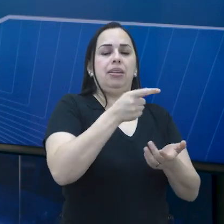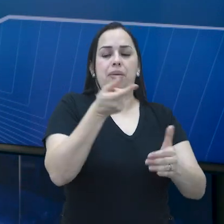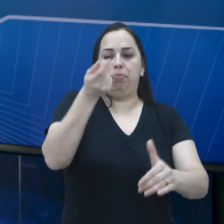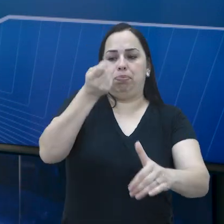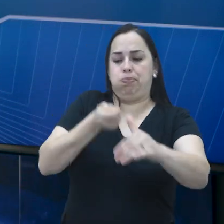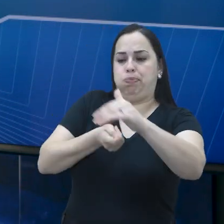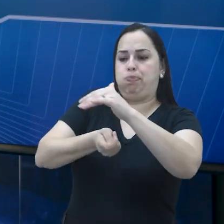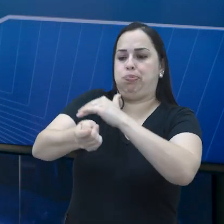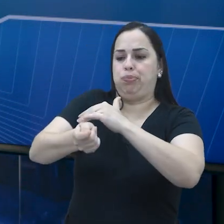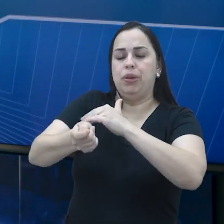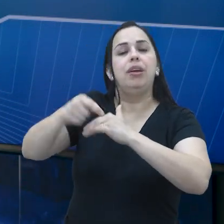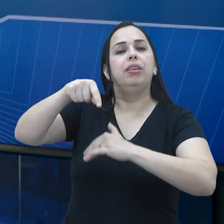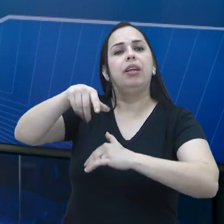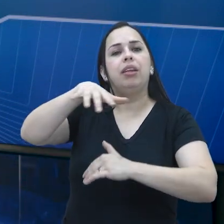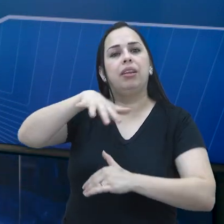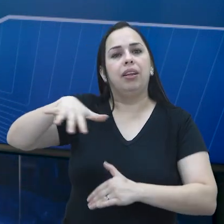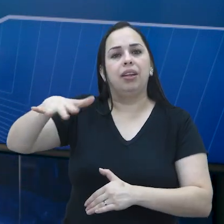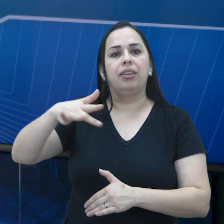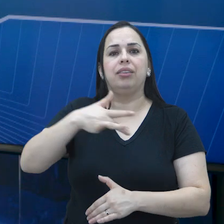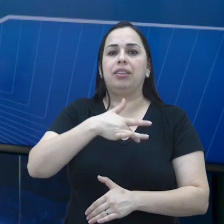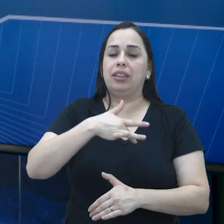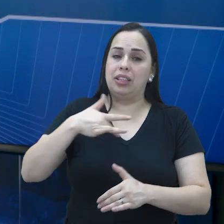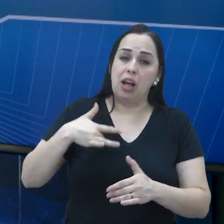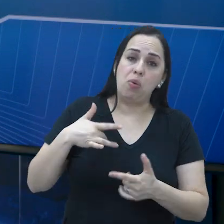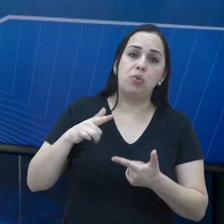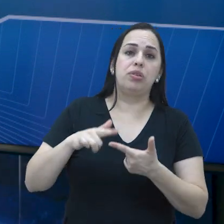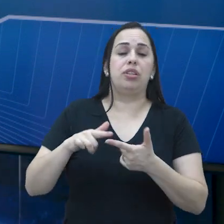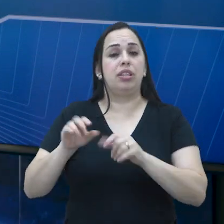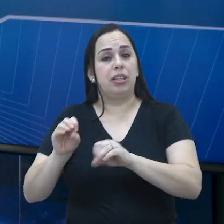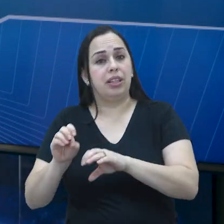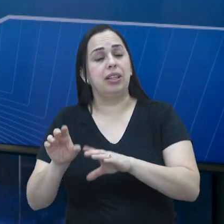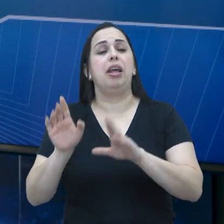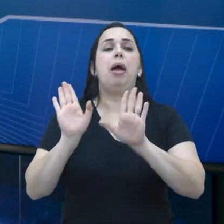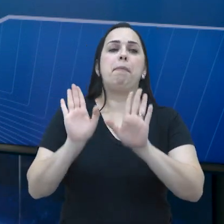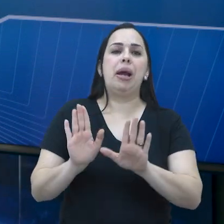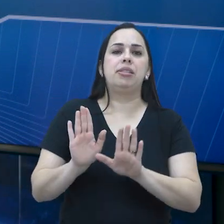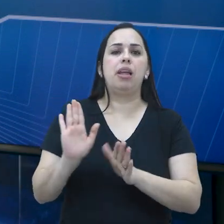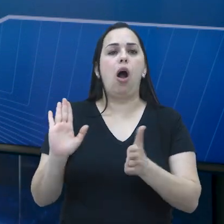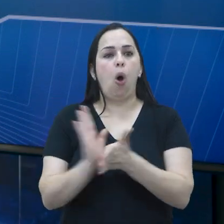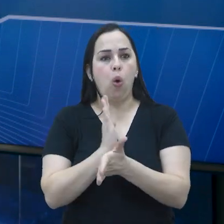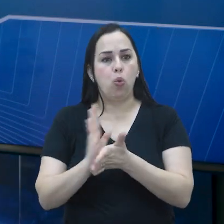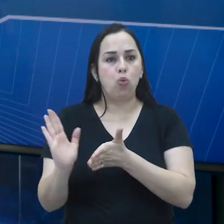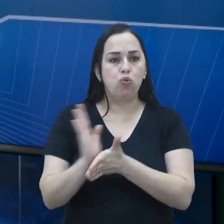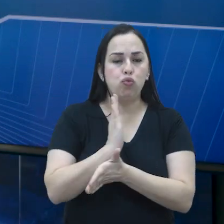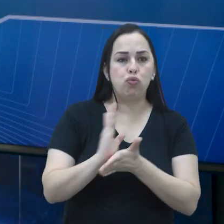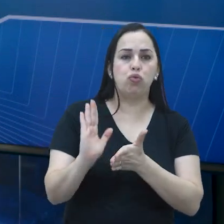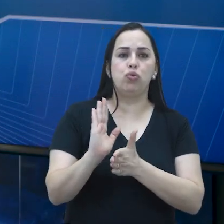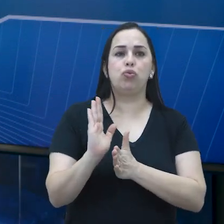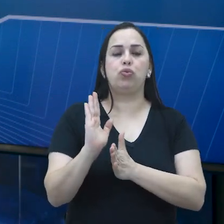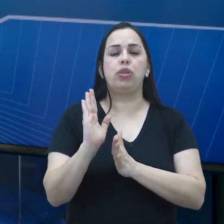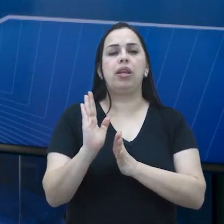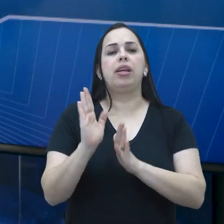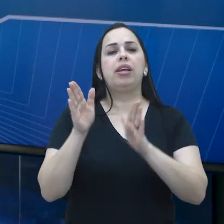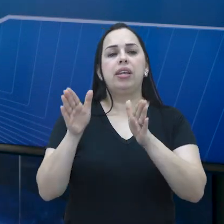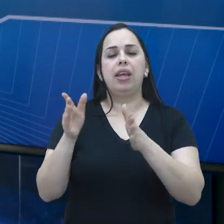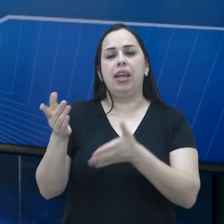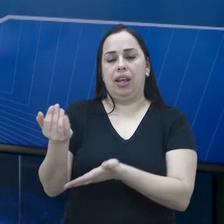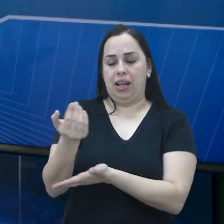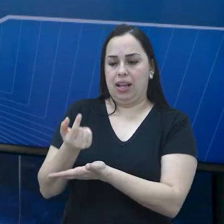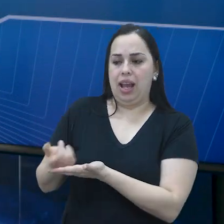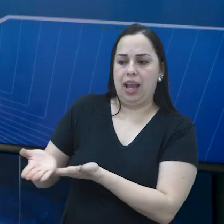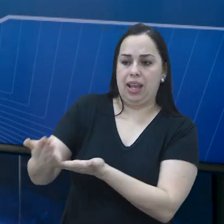funcionamento da máquina pública. Mas existem alguns tipos de tributos que a gente fala que são específicos para atividades de saúde,